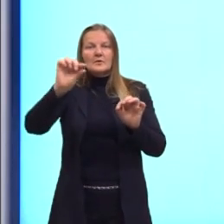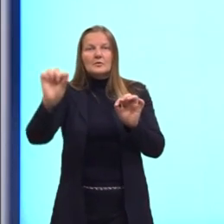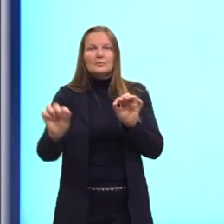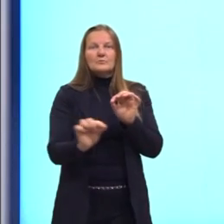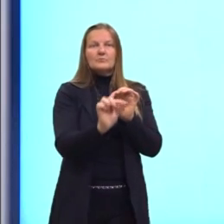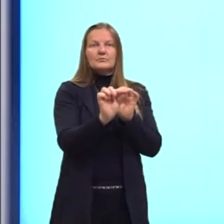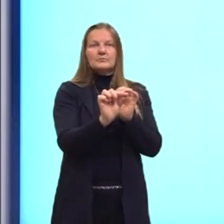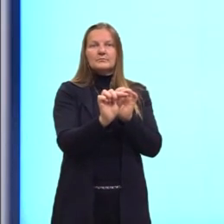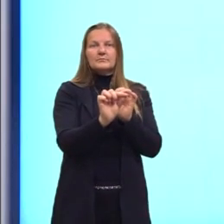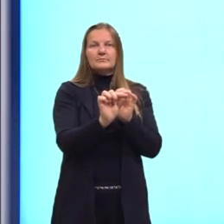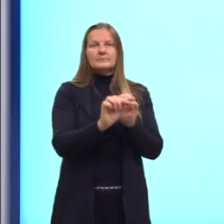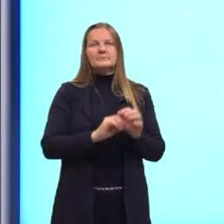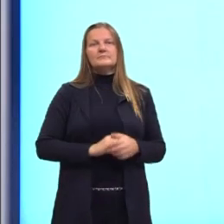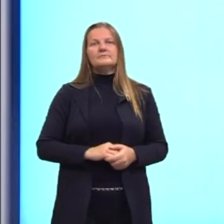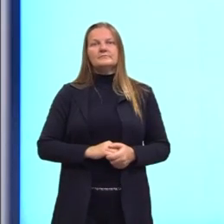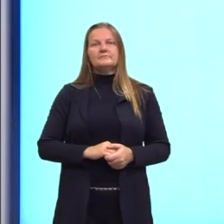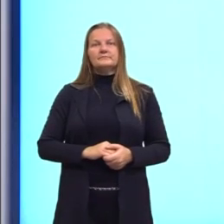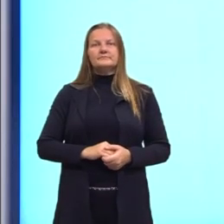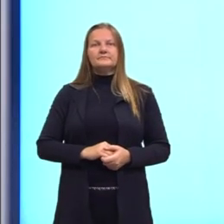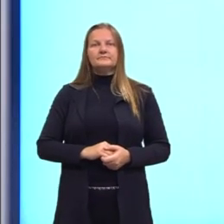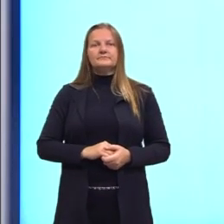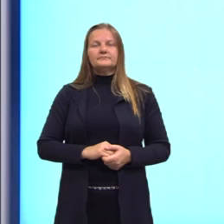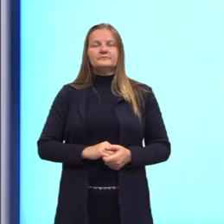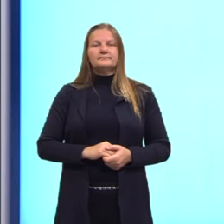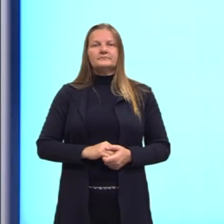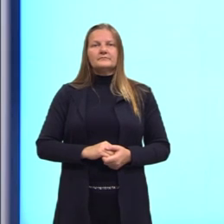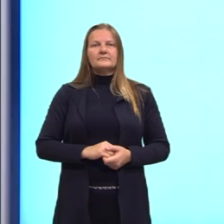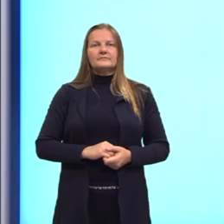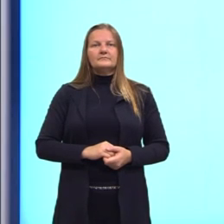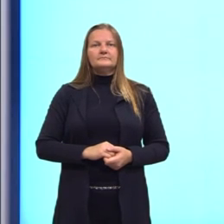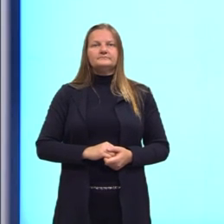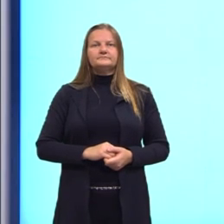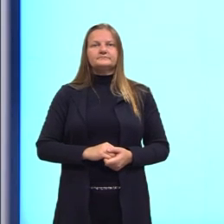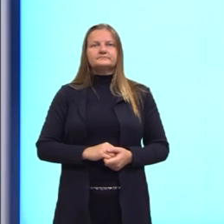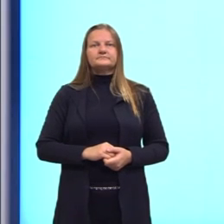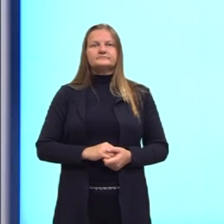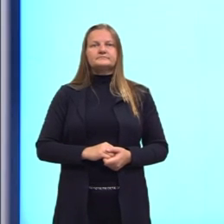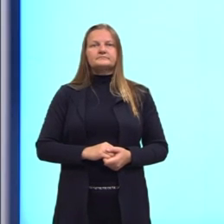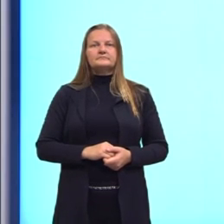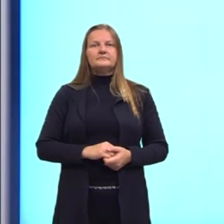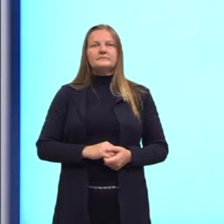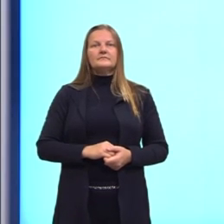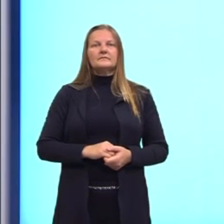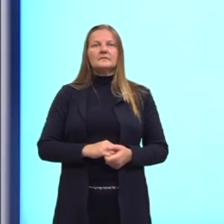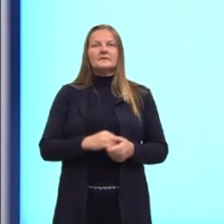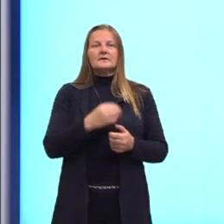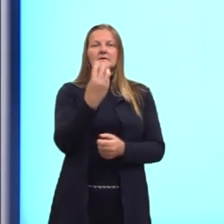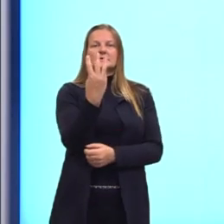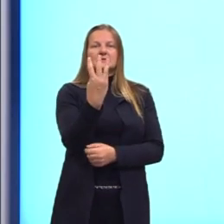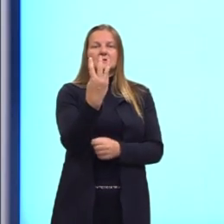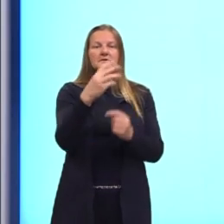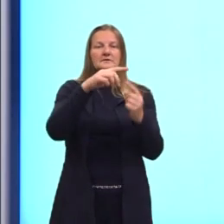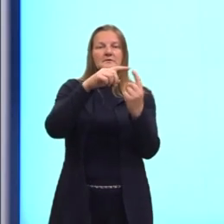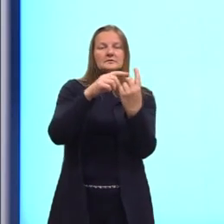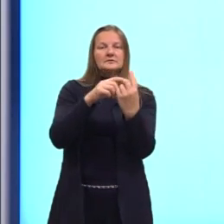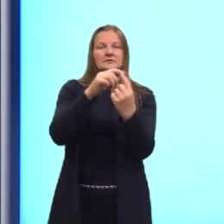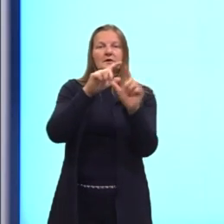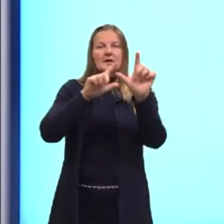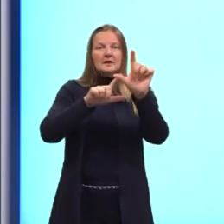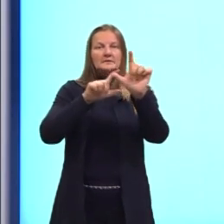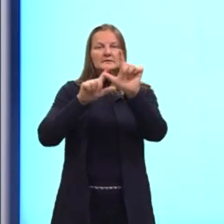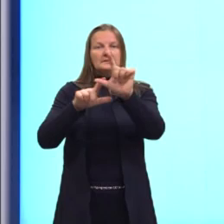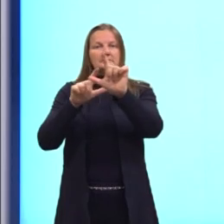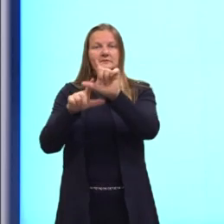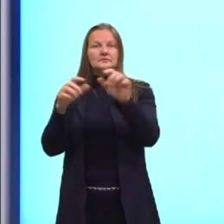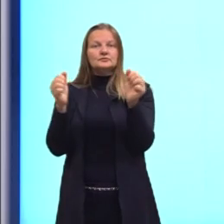consegue passar ele lá para antes do sinal de igual. E assim nós deixamos as três variáveis de um mesmo